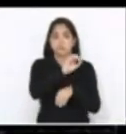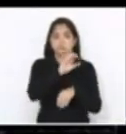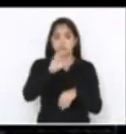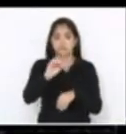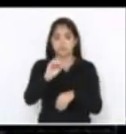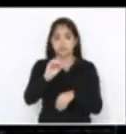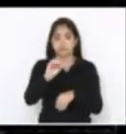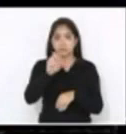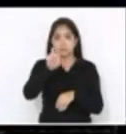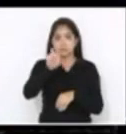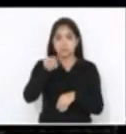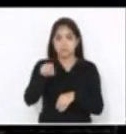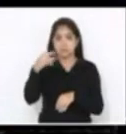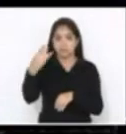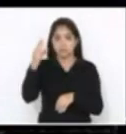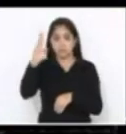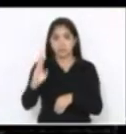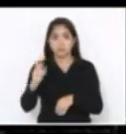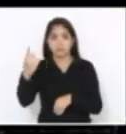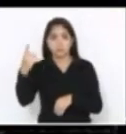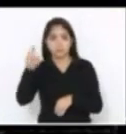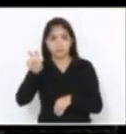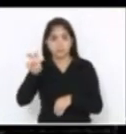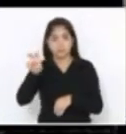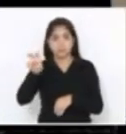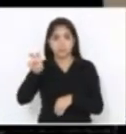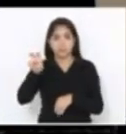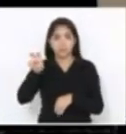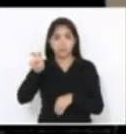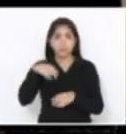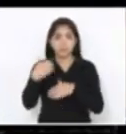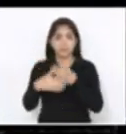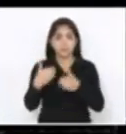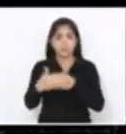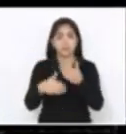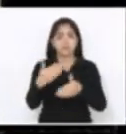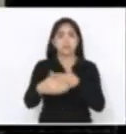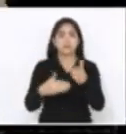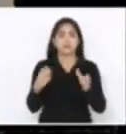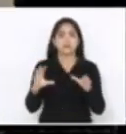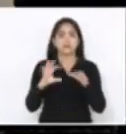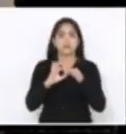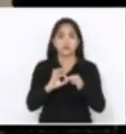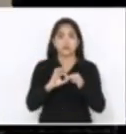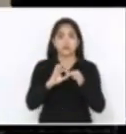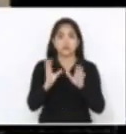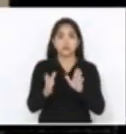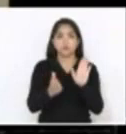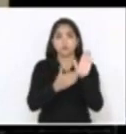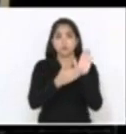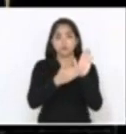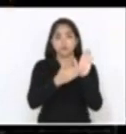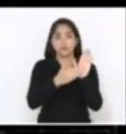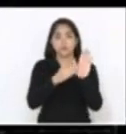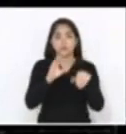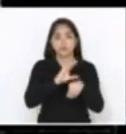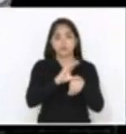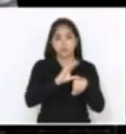0005.3.2015, tramitação conjunta com a proposta de emenda à Constituição